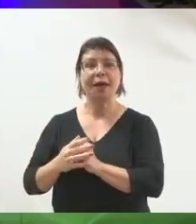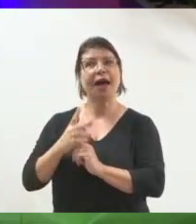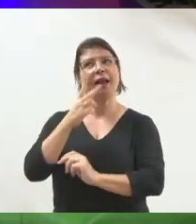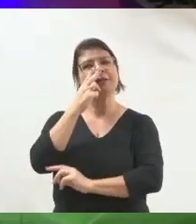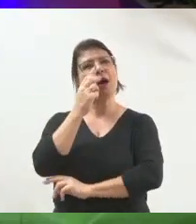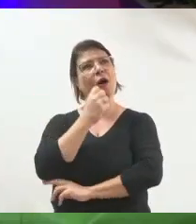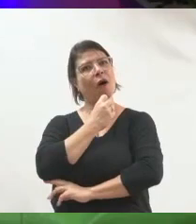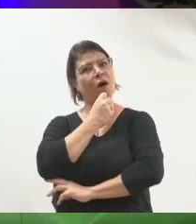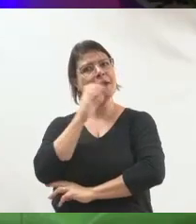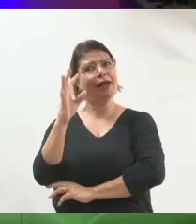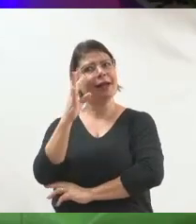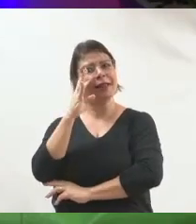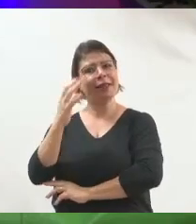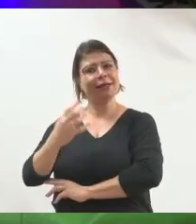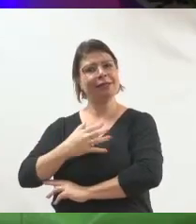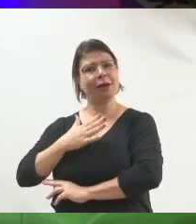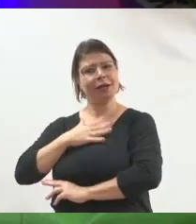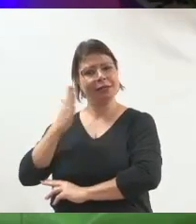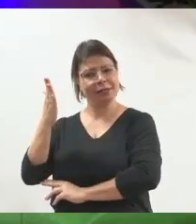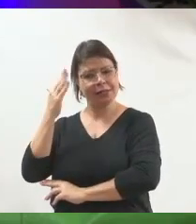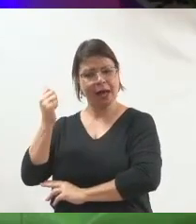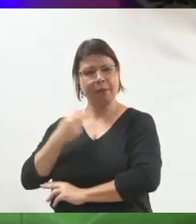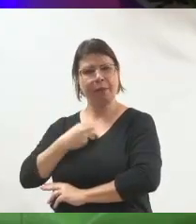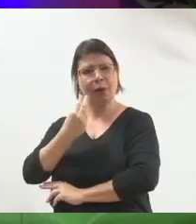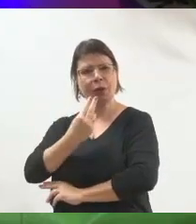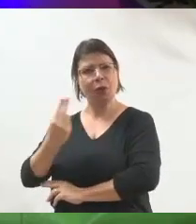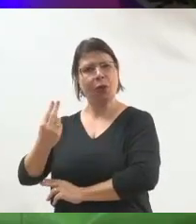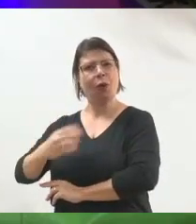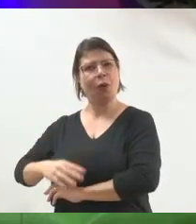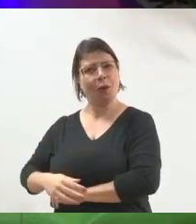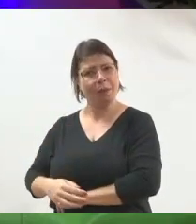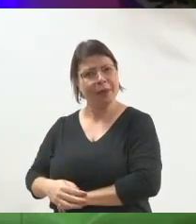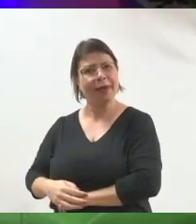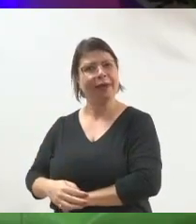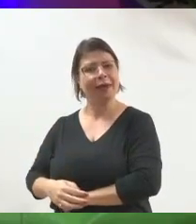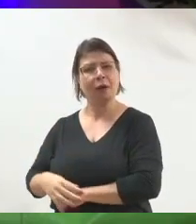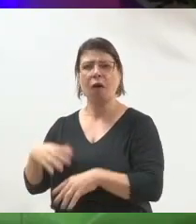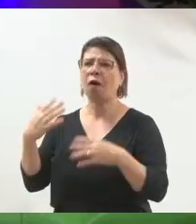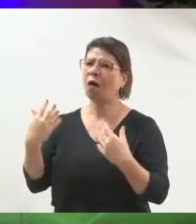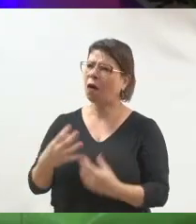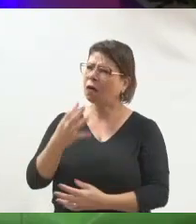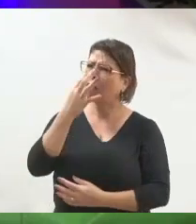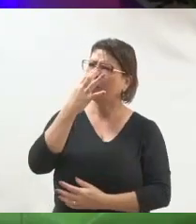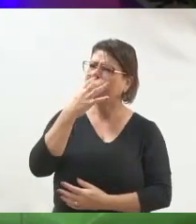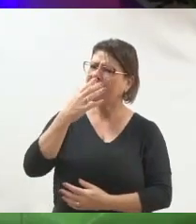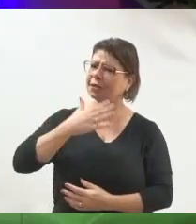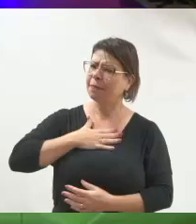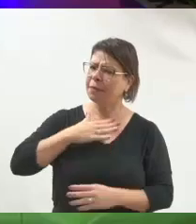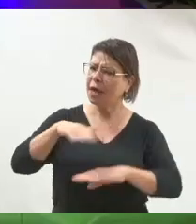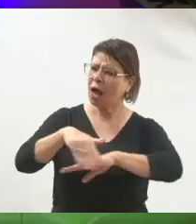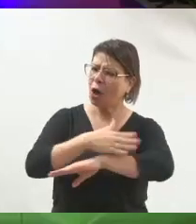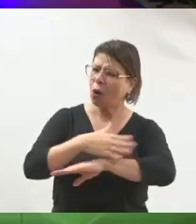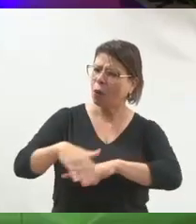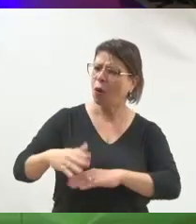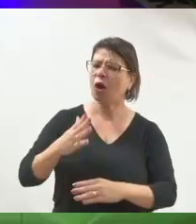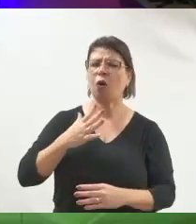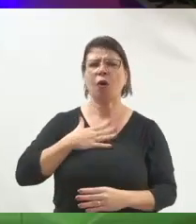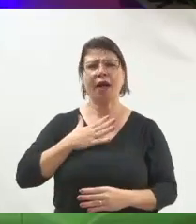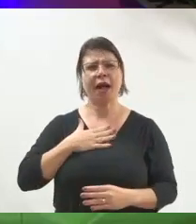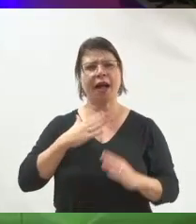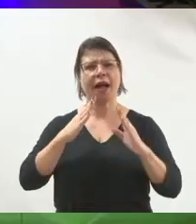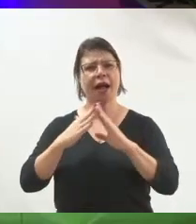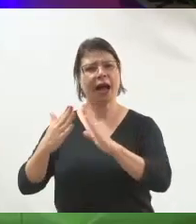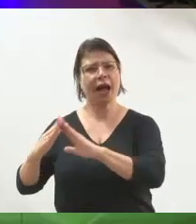começam a pensar, poxa, essa pessoa sabe do que eu estou passando, ela conhece o meu bairro, ela conhece a minha vizinhança, ela conhece a minha